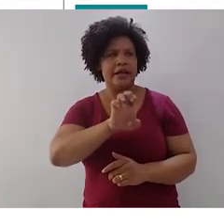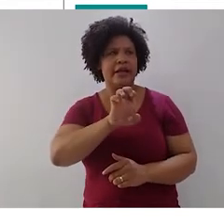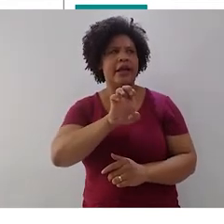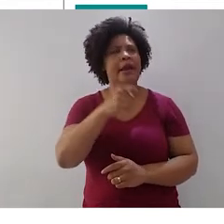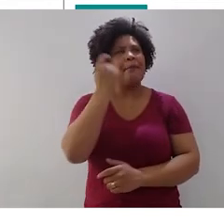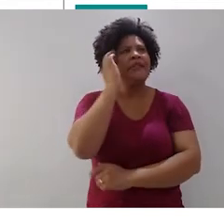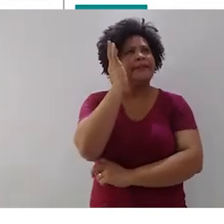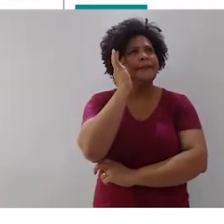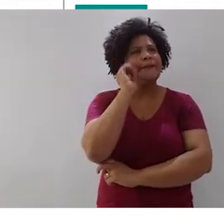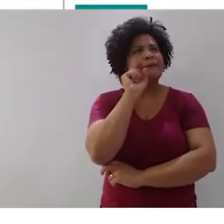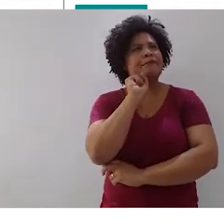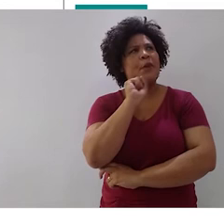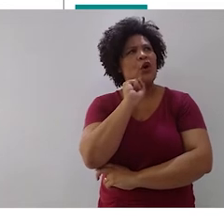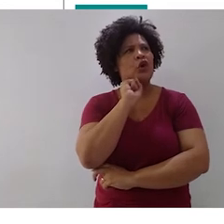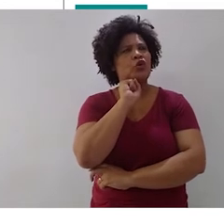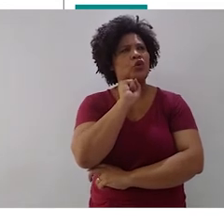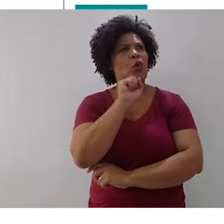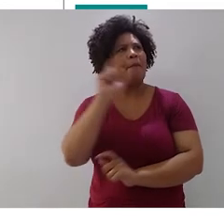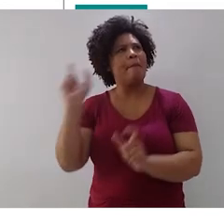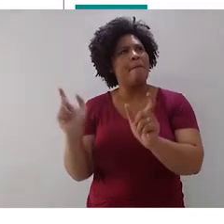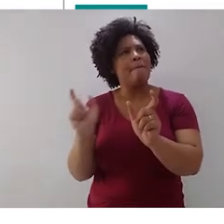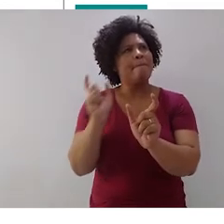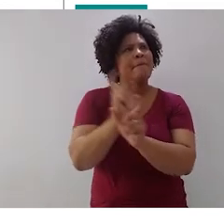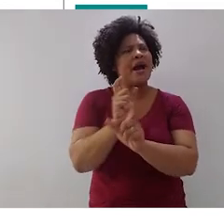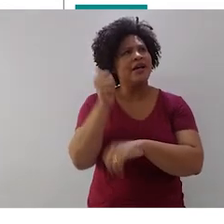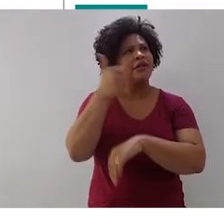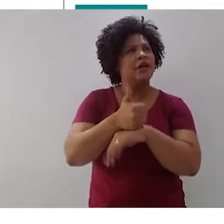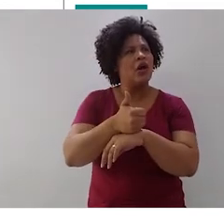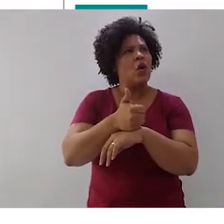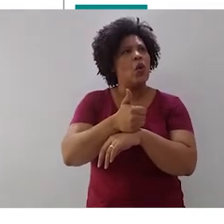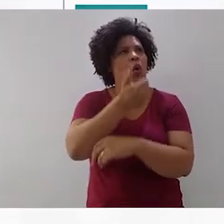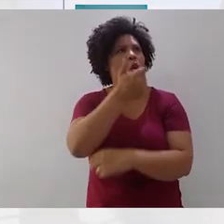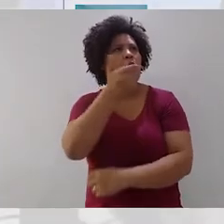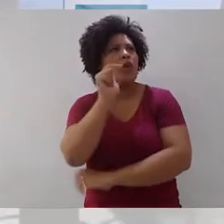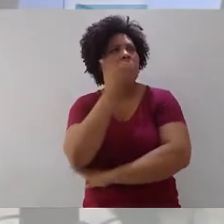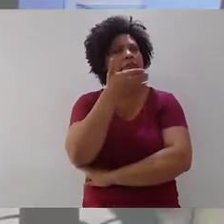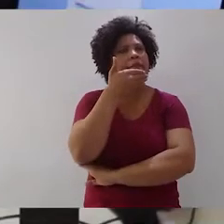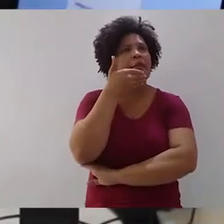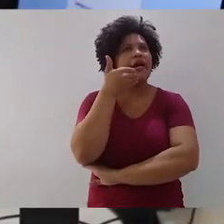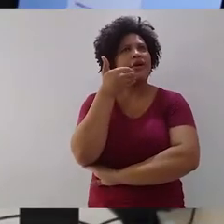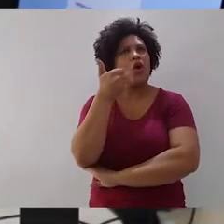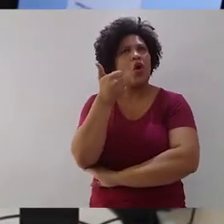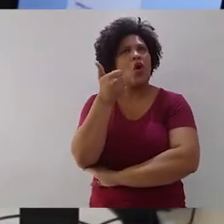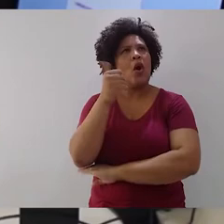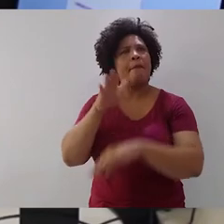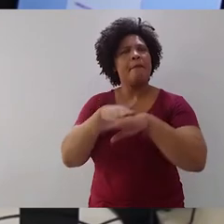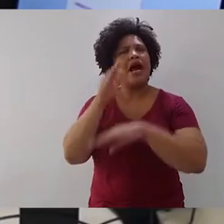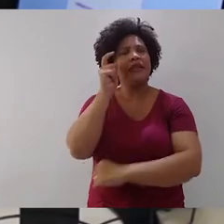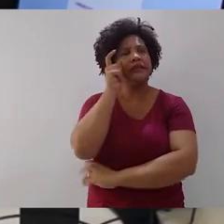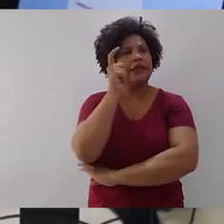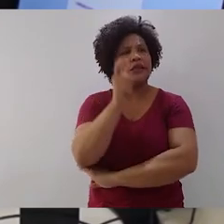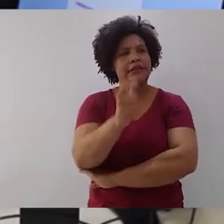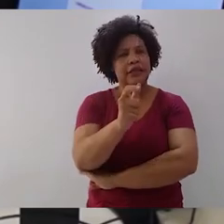posso substituir esse período, essa frase, por um período mais rico e mais interessante? Um segundo